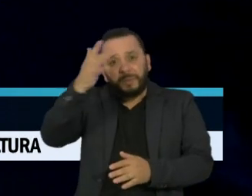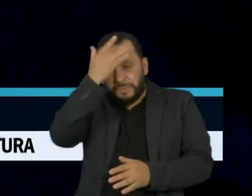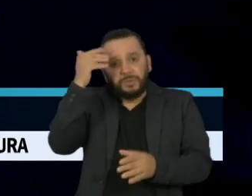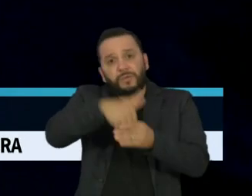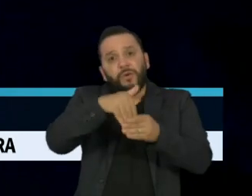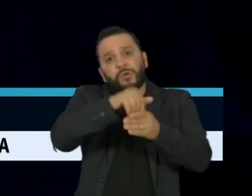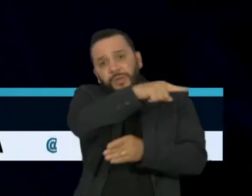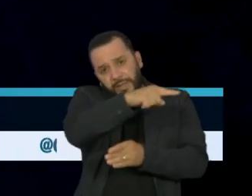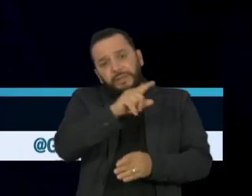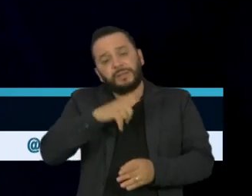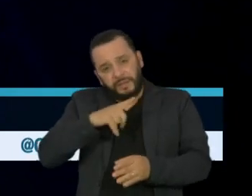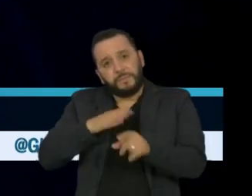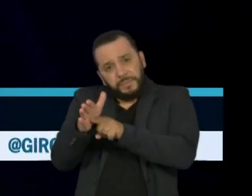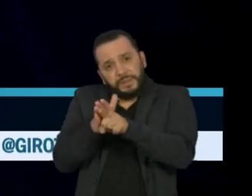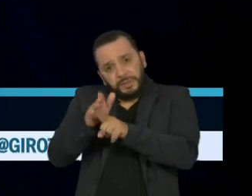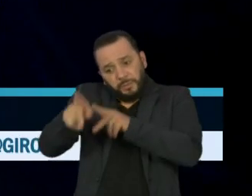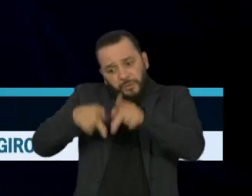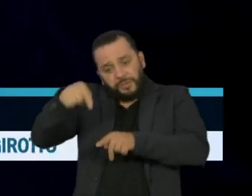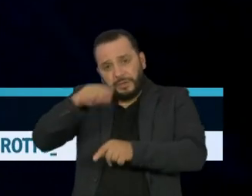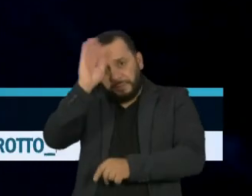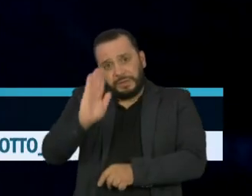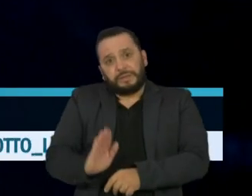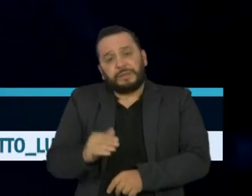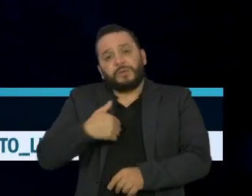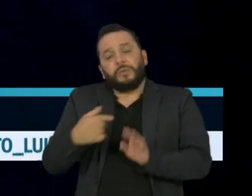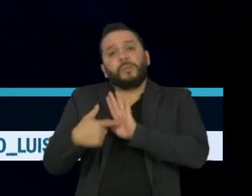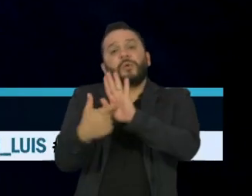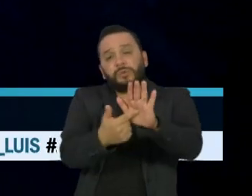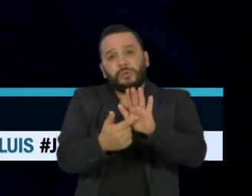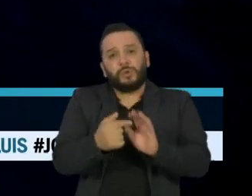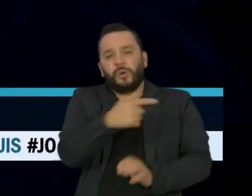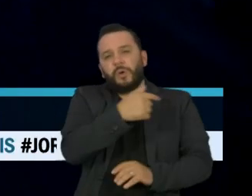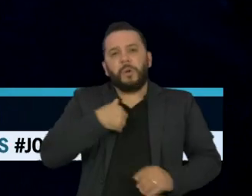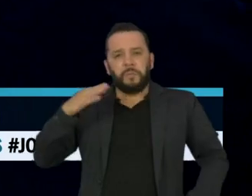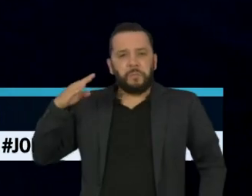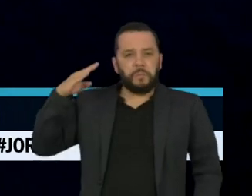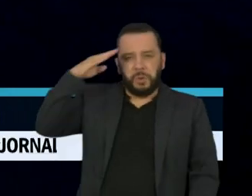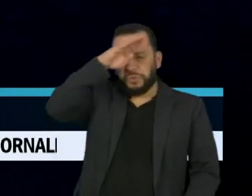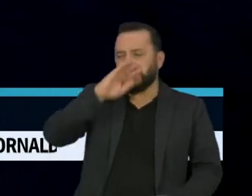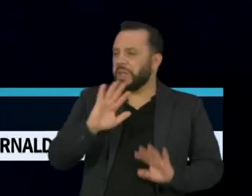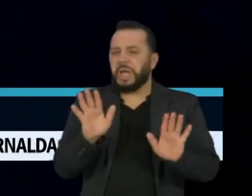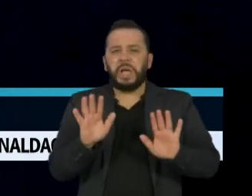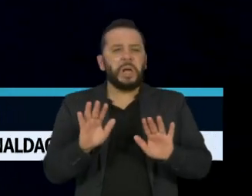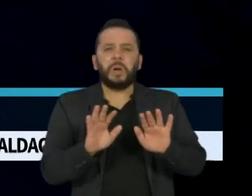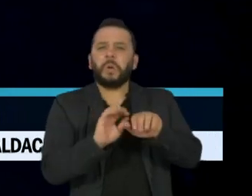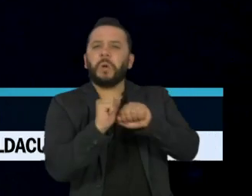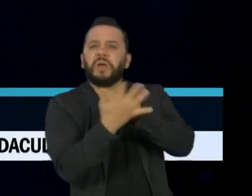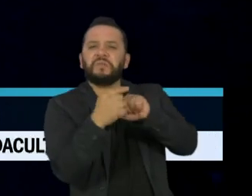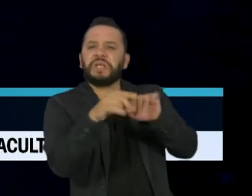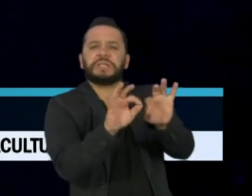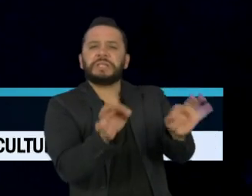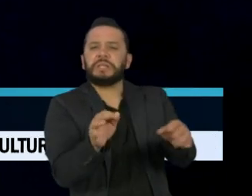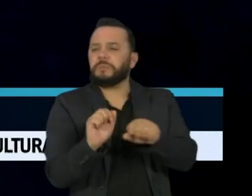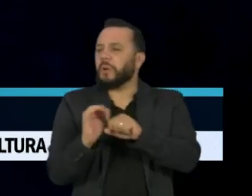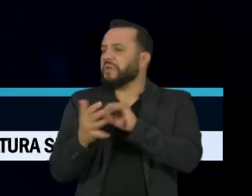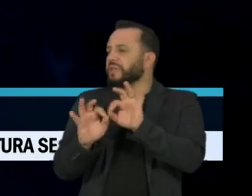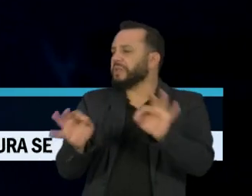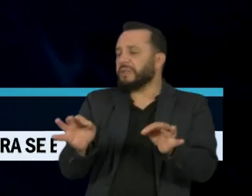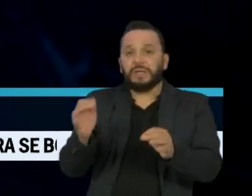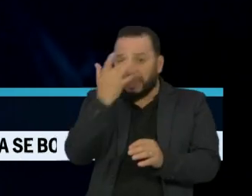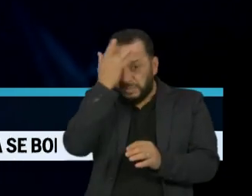pesquisadores brasileiros, que mostrou que em praticamente todas as ocasiões em que o presidente minimizou a pandemia, o distanciamento